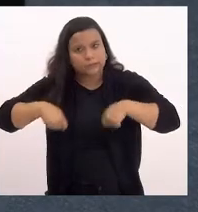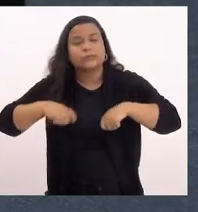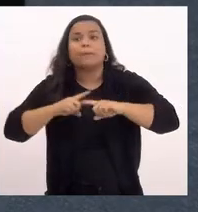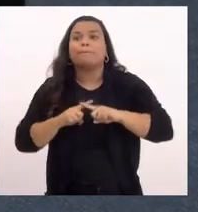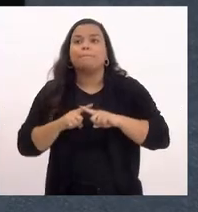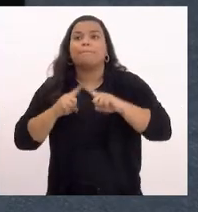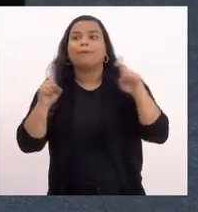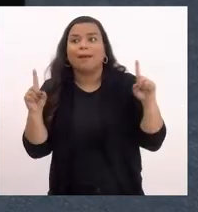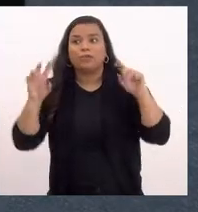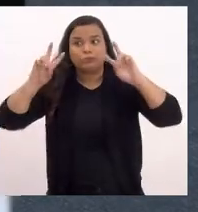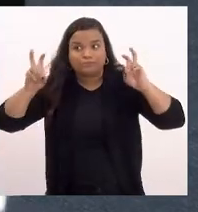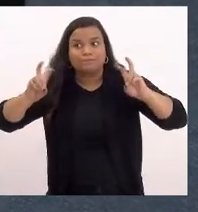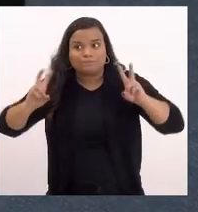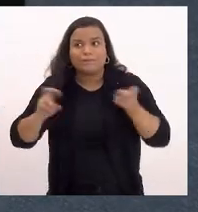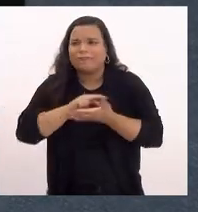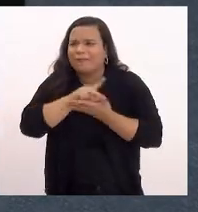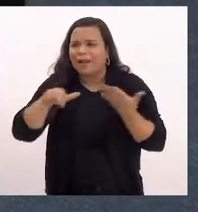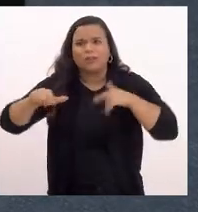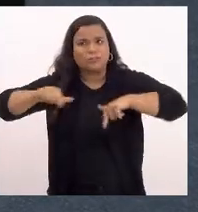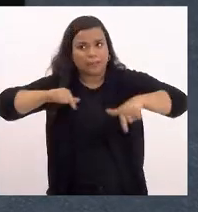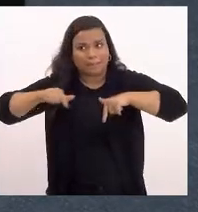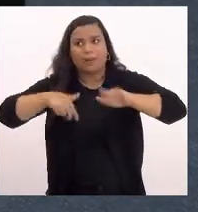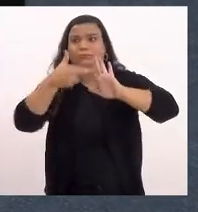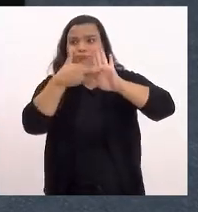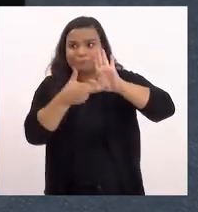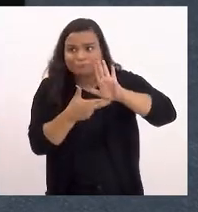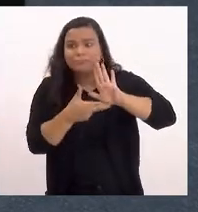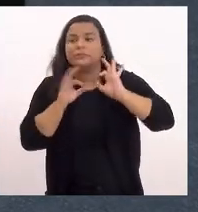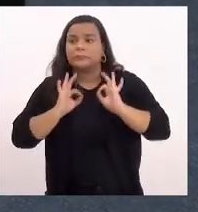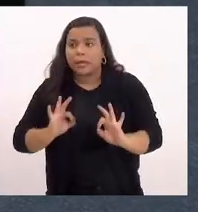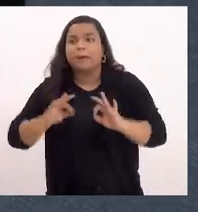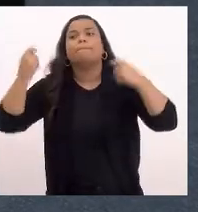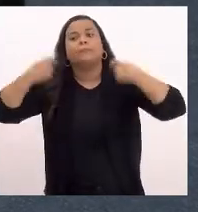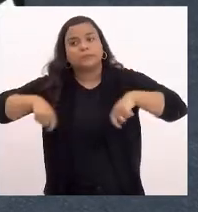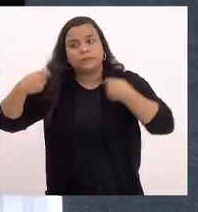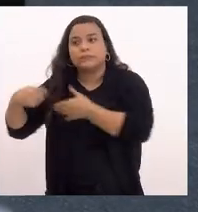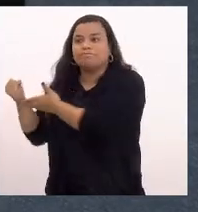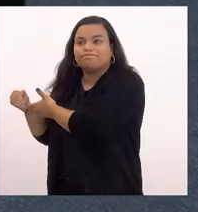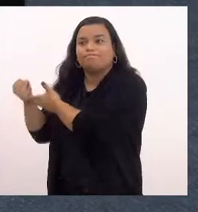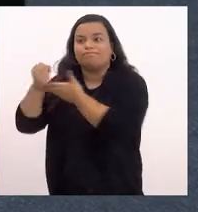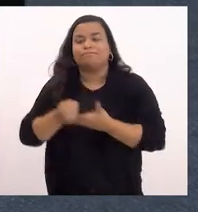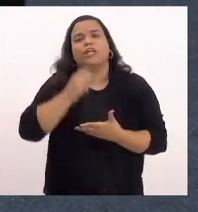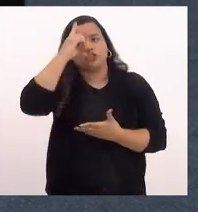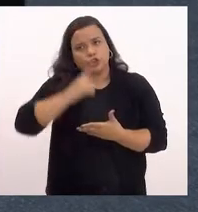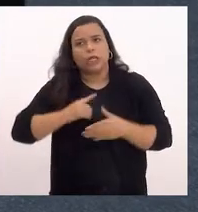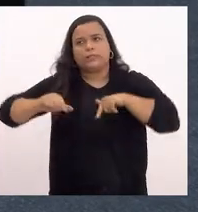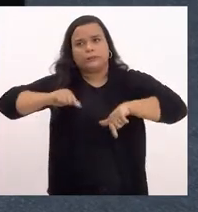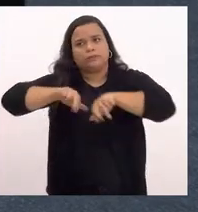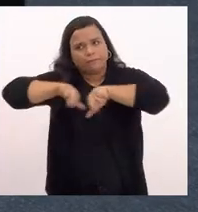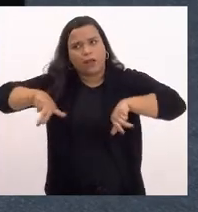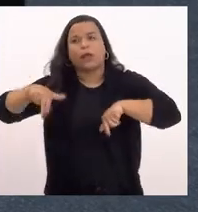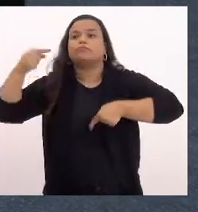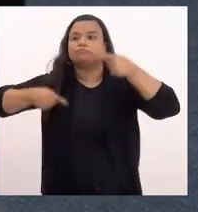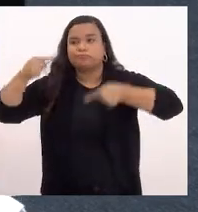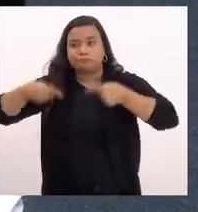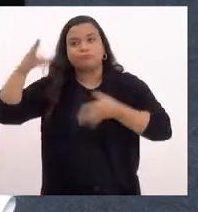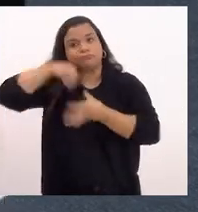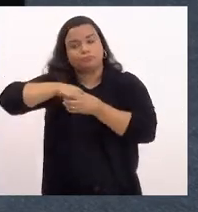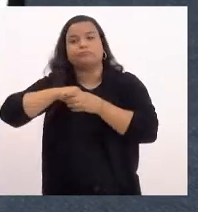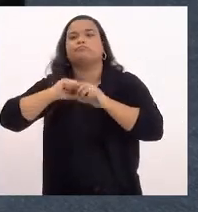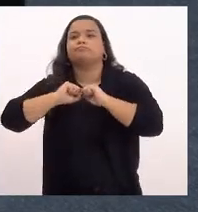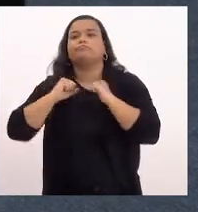questões trabalhistas, elas precisam ser trazidas aqui no debate da Casa